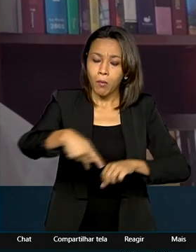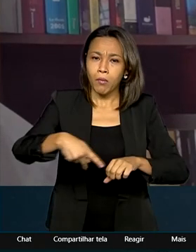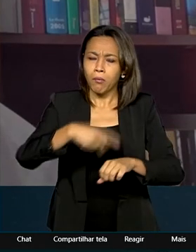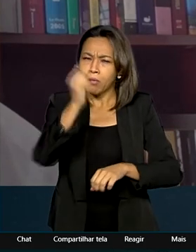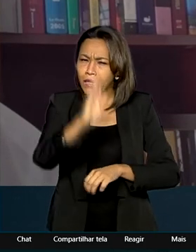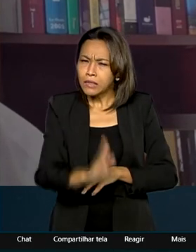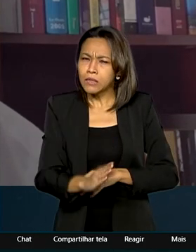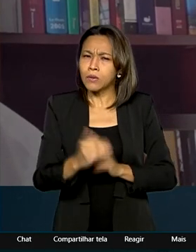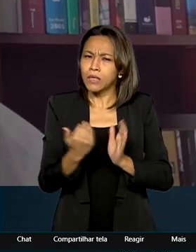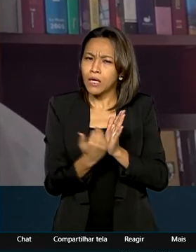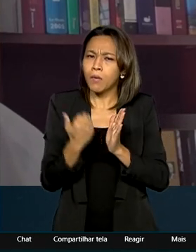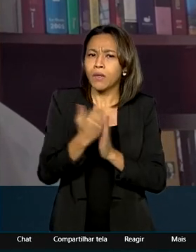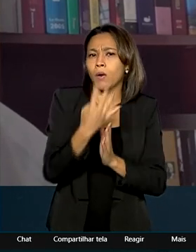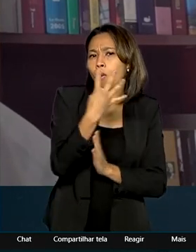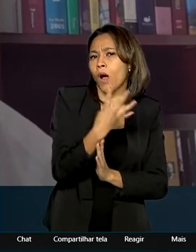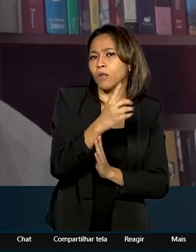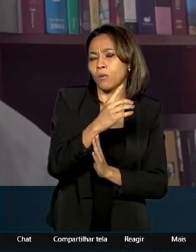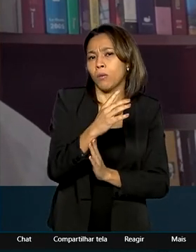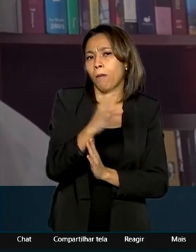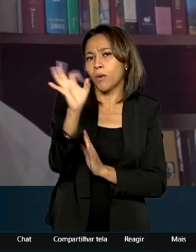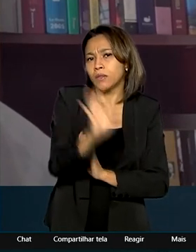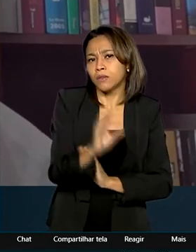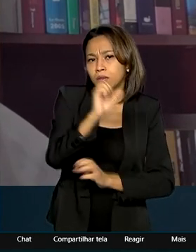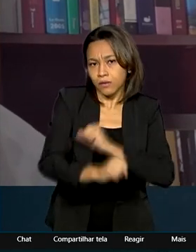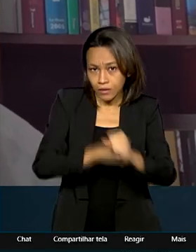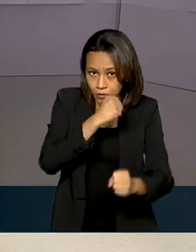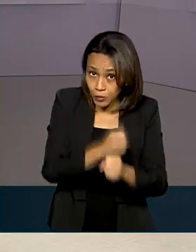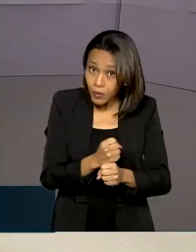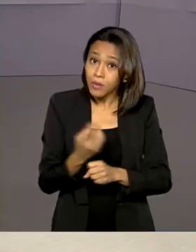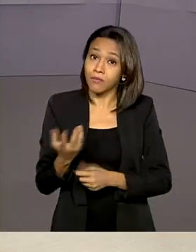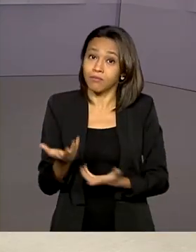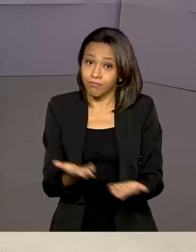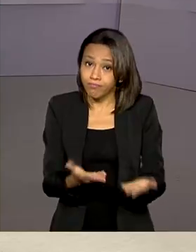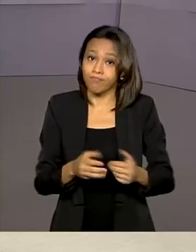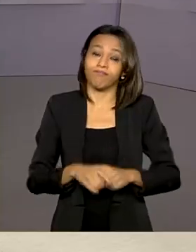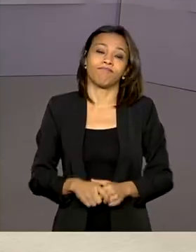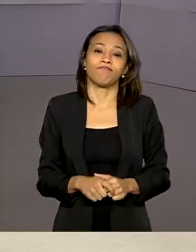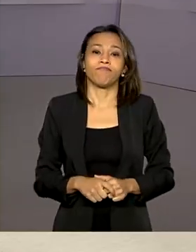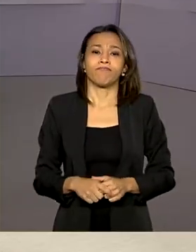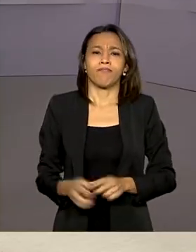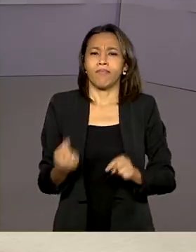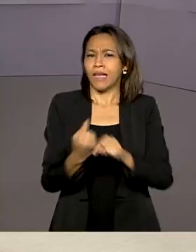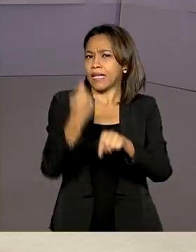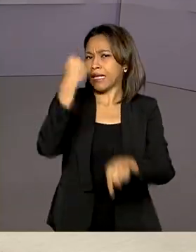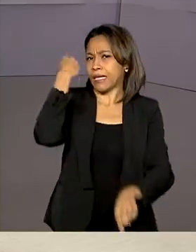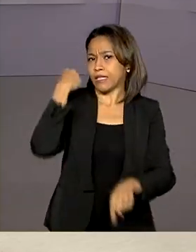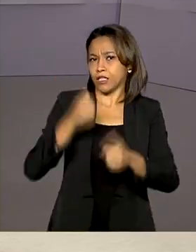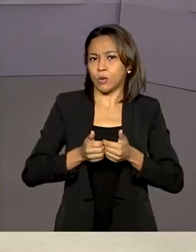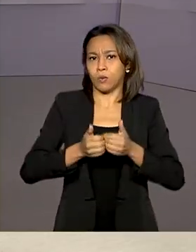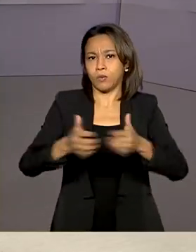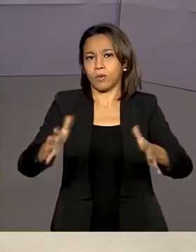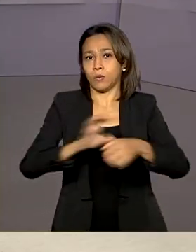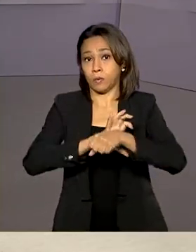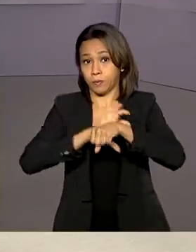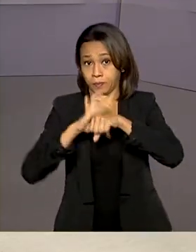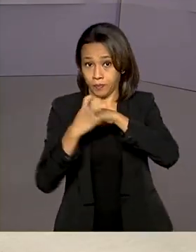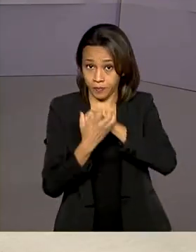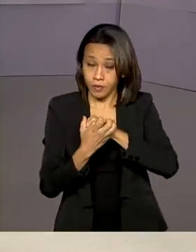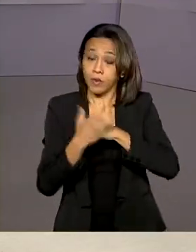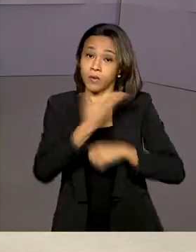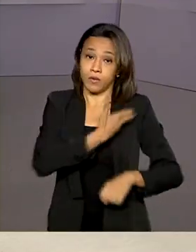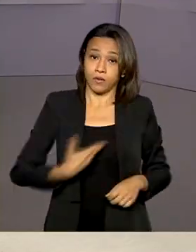% ao ano de crescimento sustentável. Desde o início da pandemia, o governo federal já